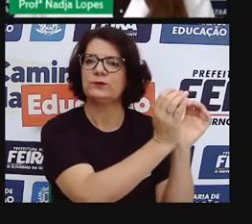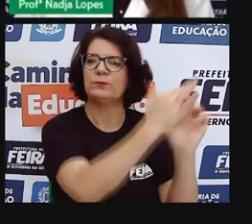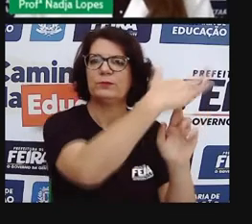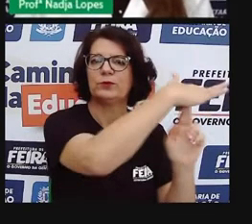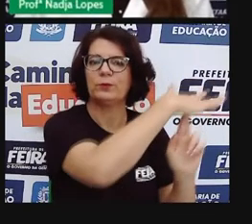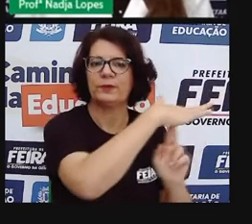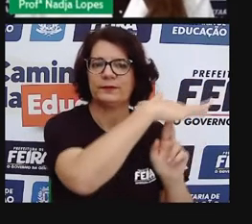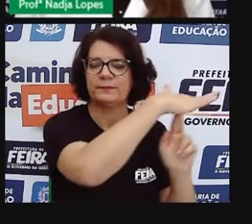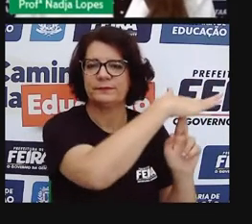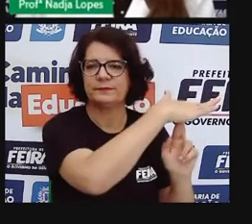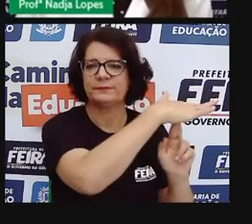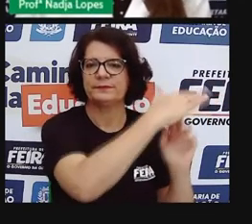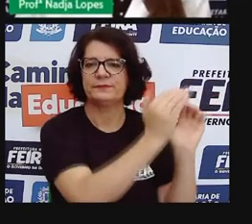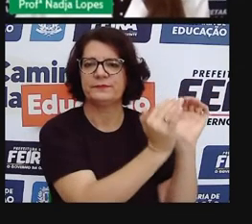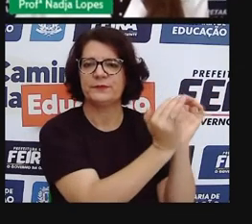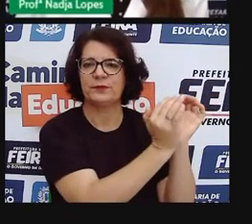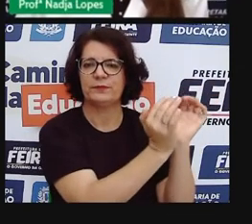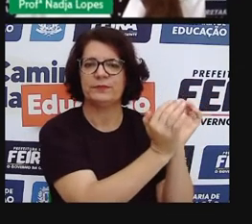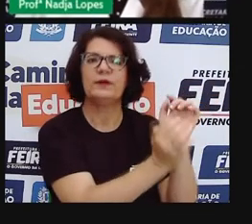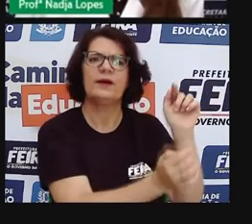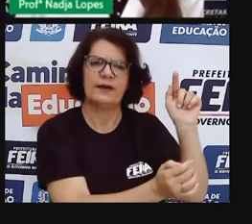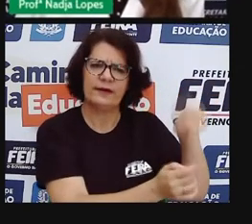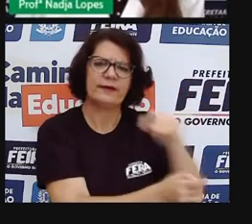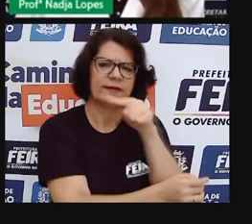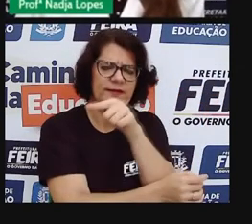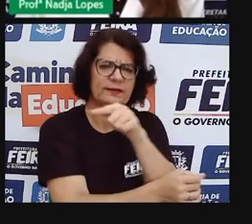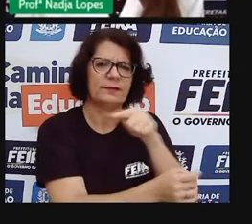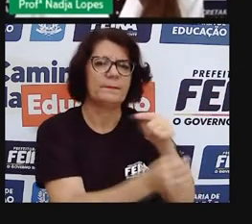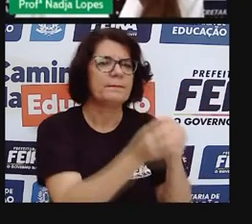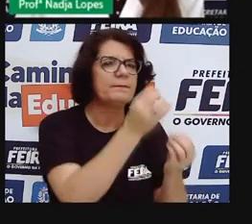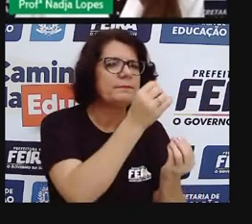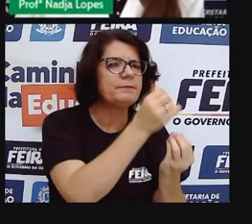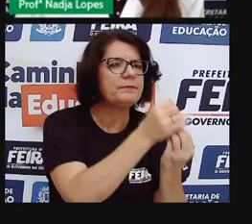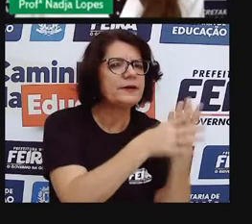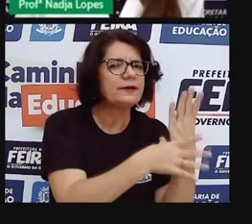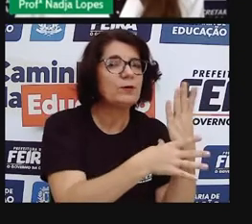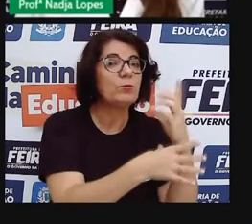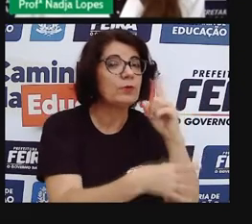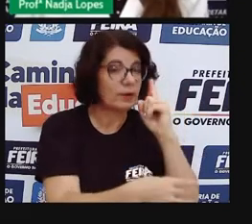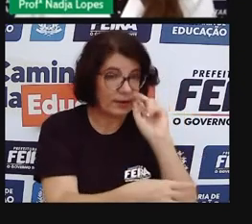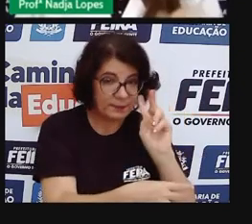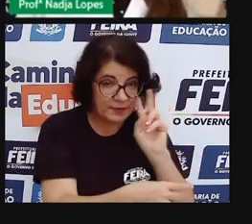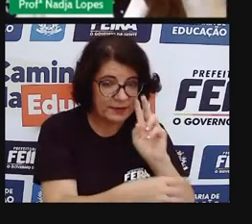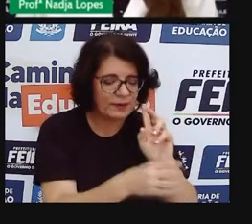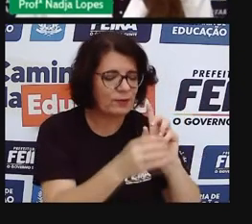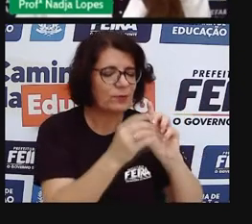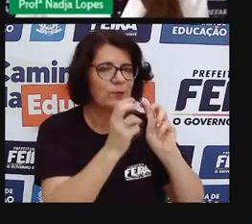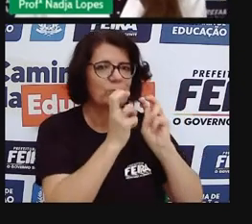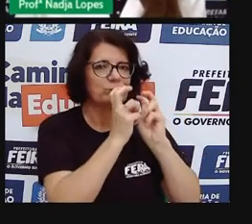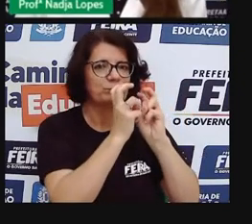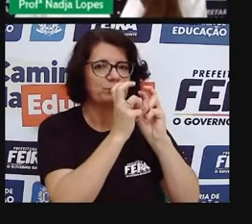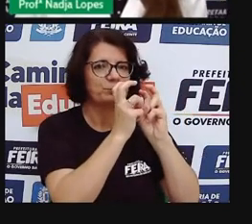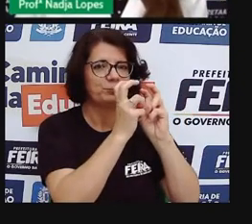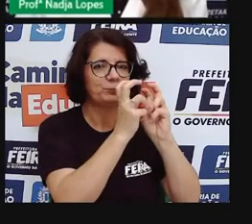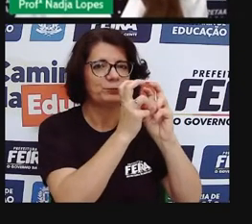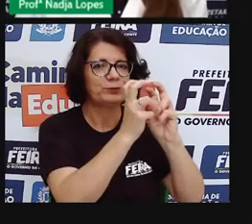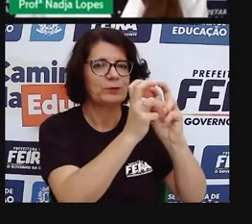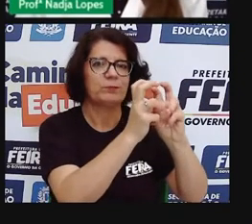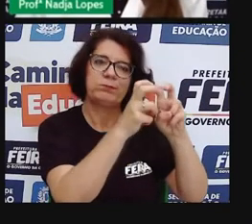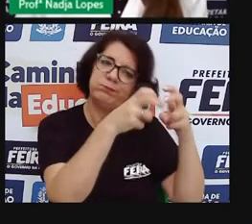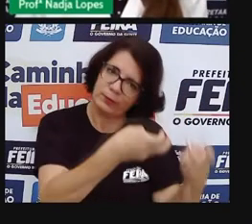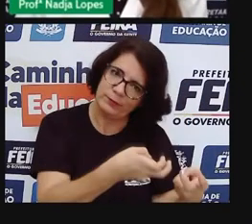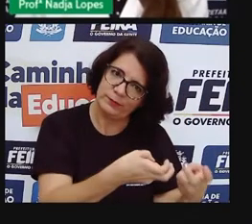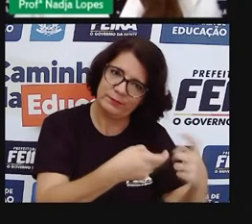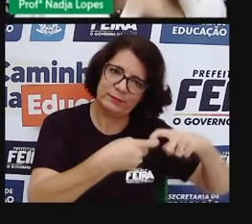O Tomba é um bairro que surgiu quando um trem que seguia para a Cachoeira tombou